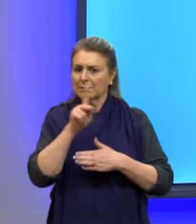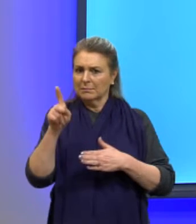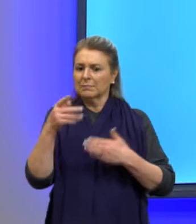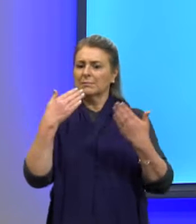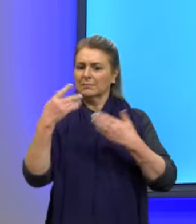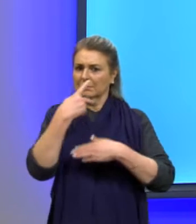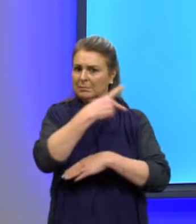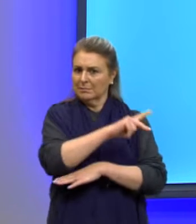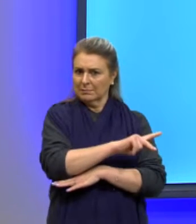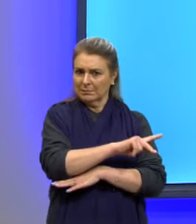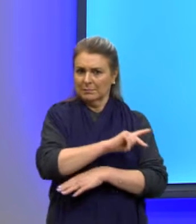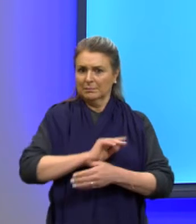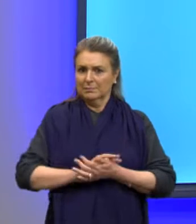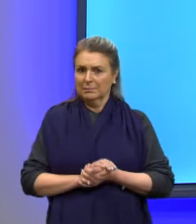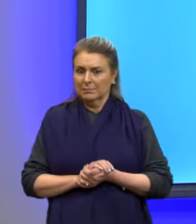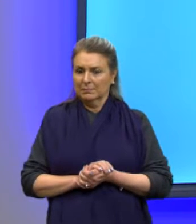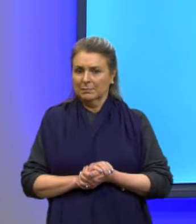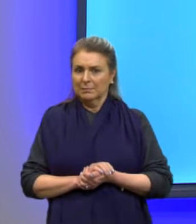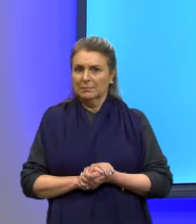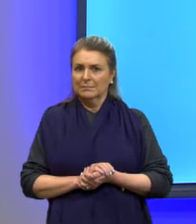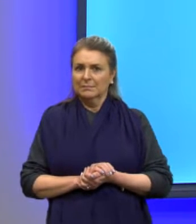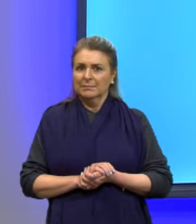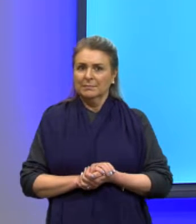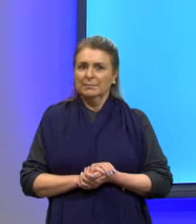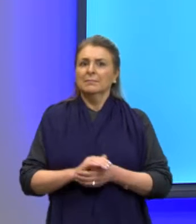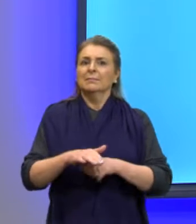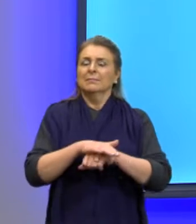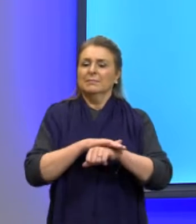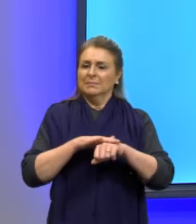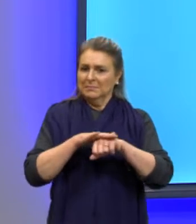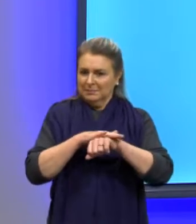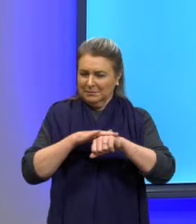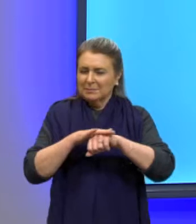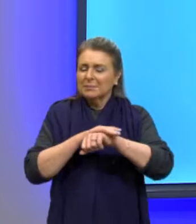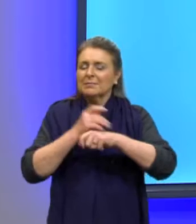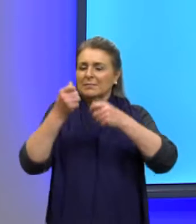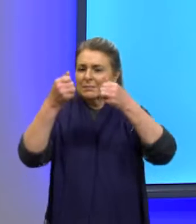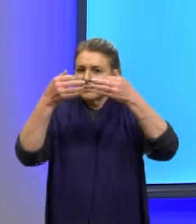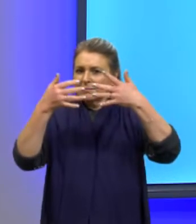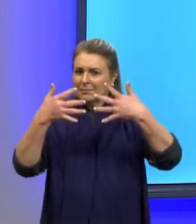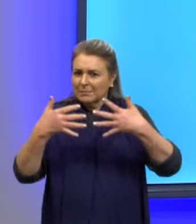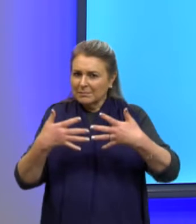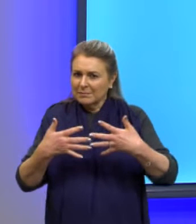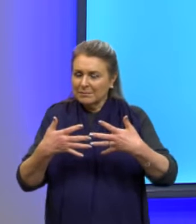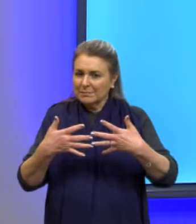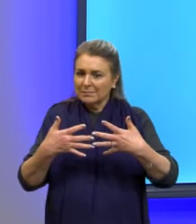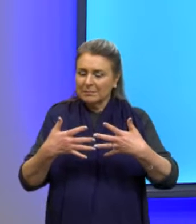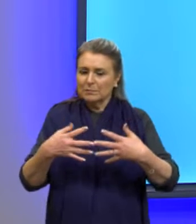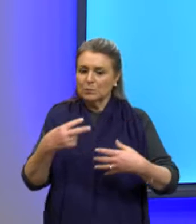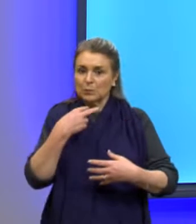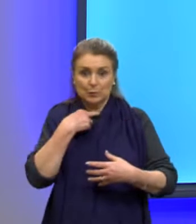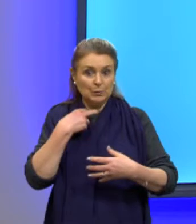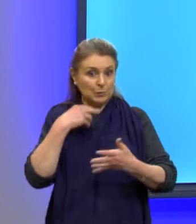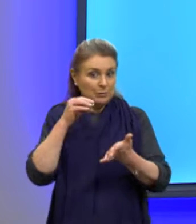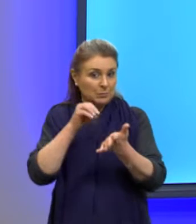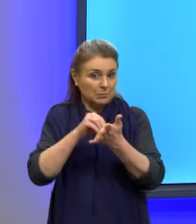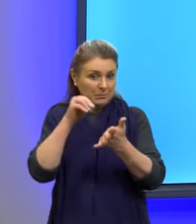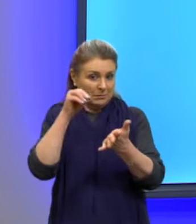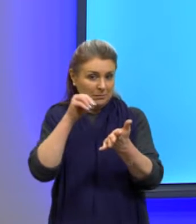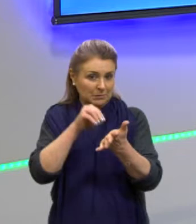Então eu fiz um aqui que a gente vai conversar um pouquinho sobre ele, do que eu acho que não pode faltar